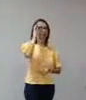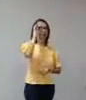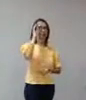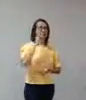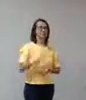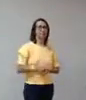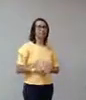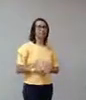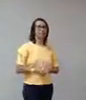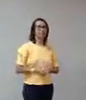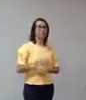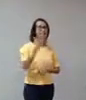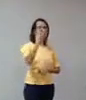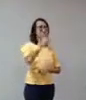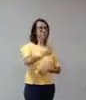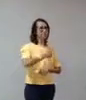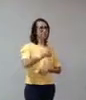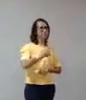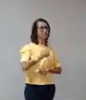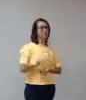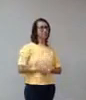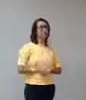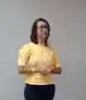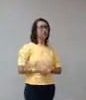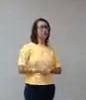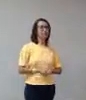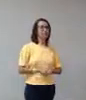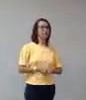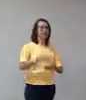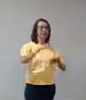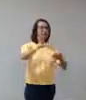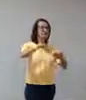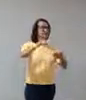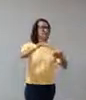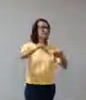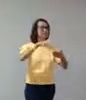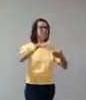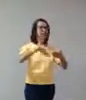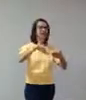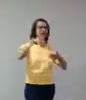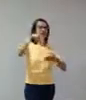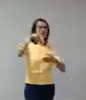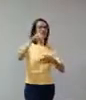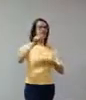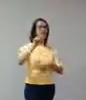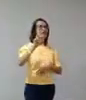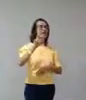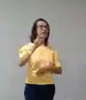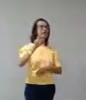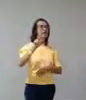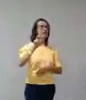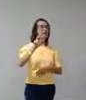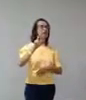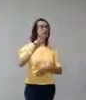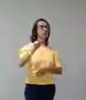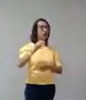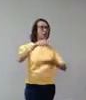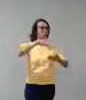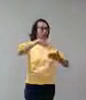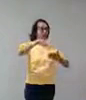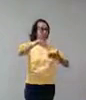É muito lindo de perto. E é tudo com tintas naturais, tintas que ele tinha. Ou é de